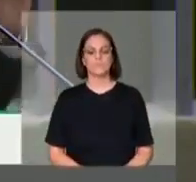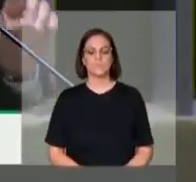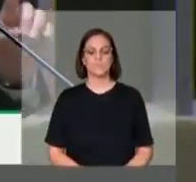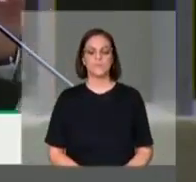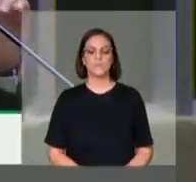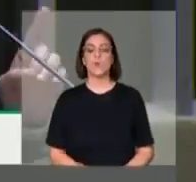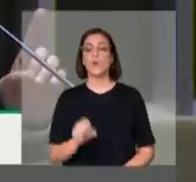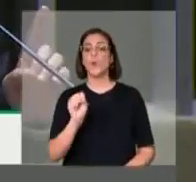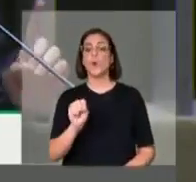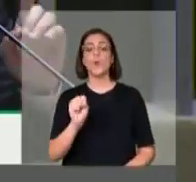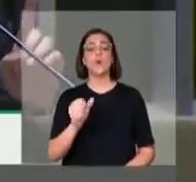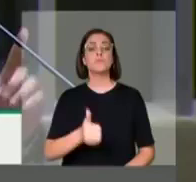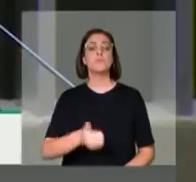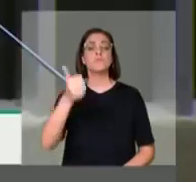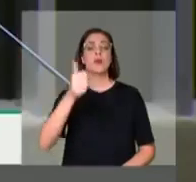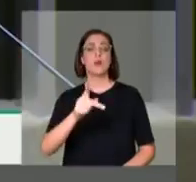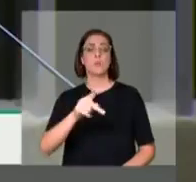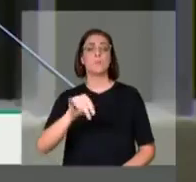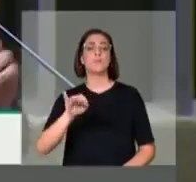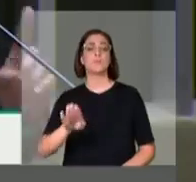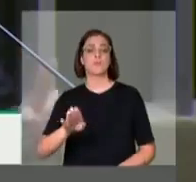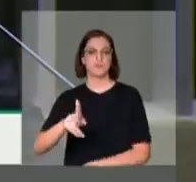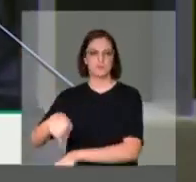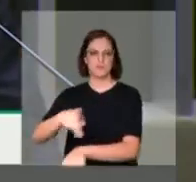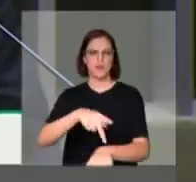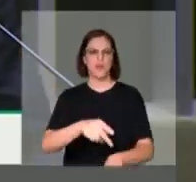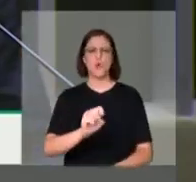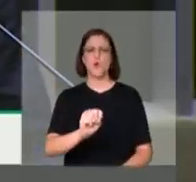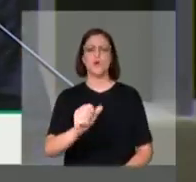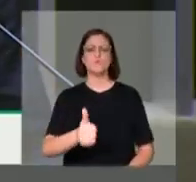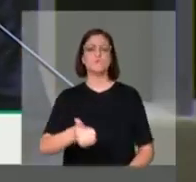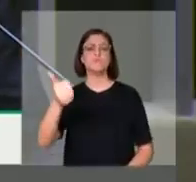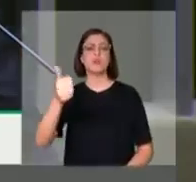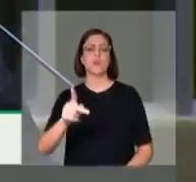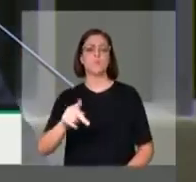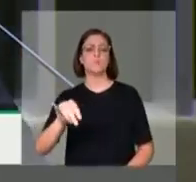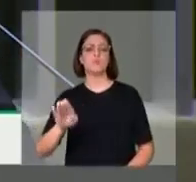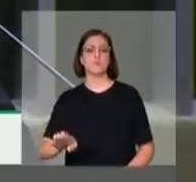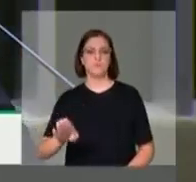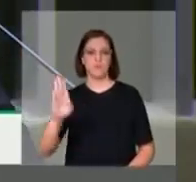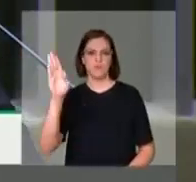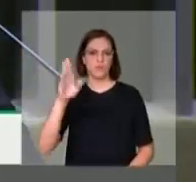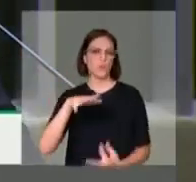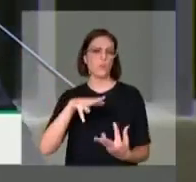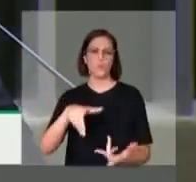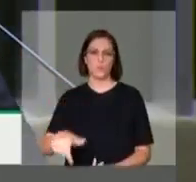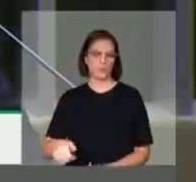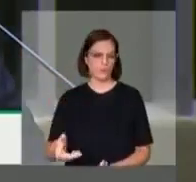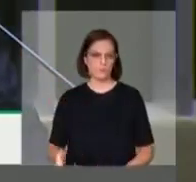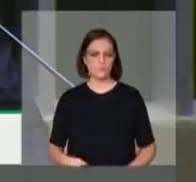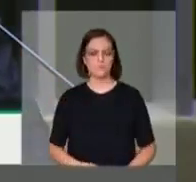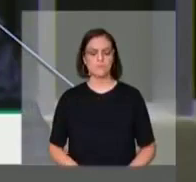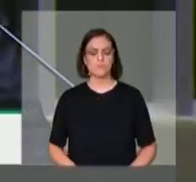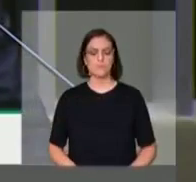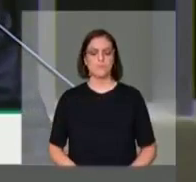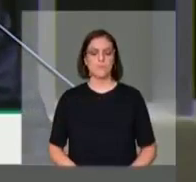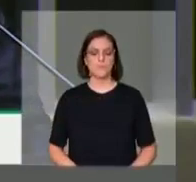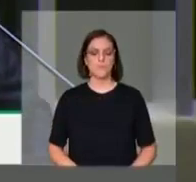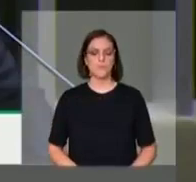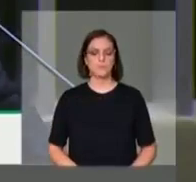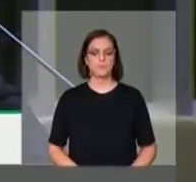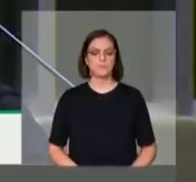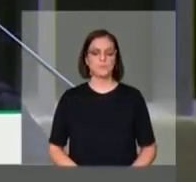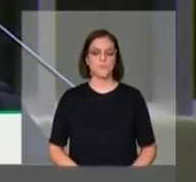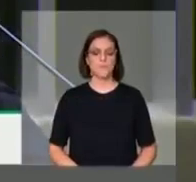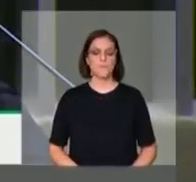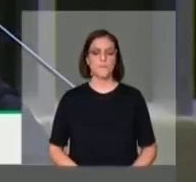PIBs do mundo, os países que têm os oito maiores produtos internos brutos, são os oito